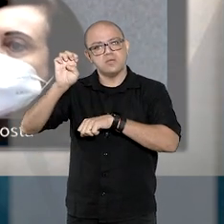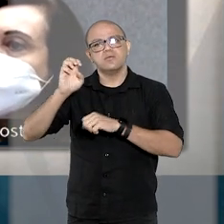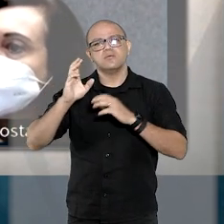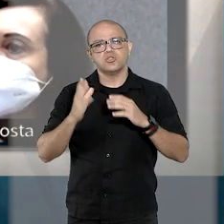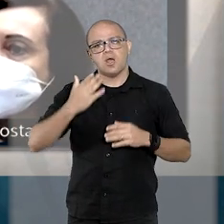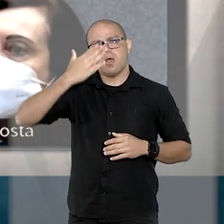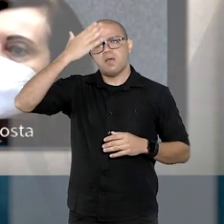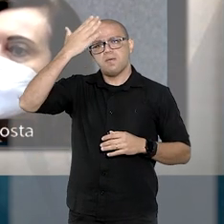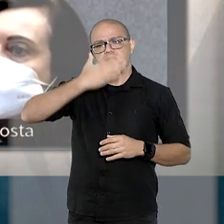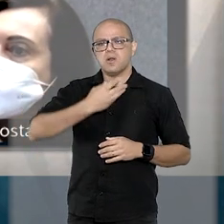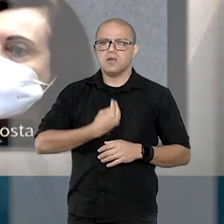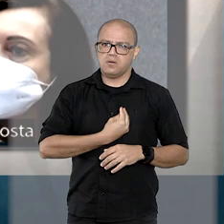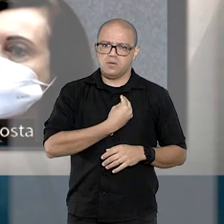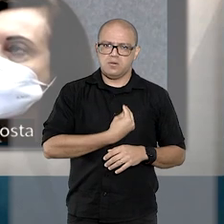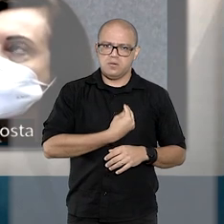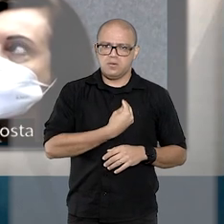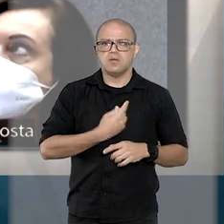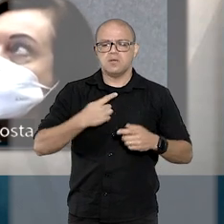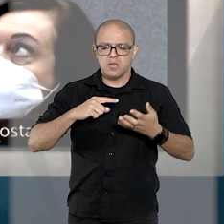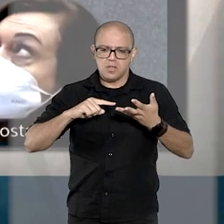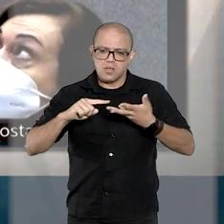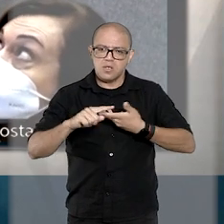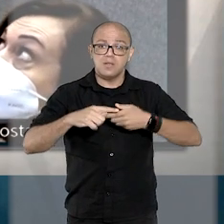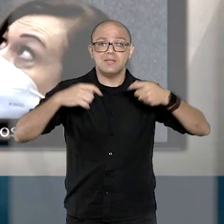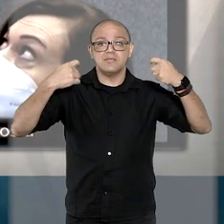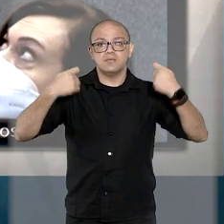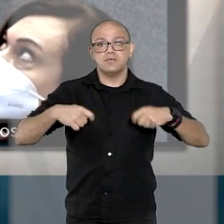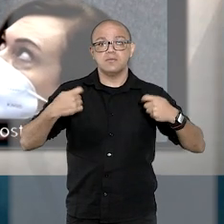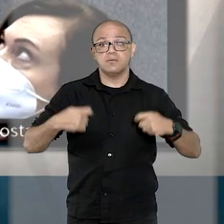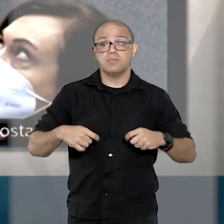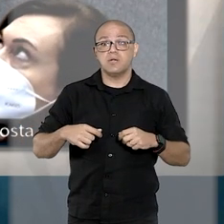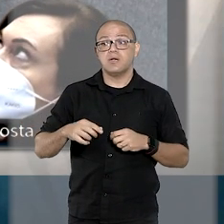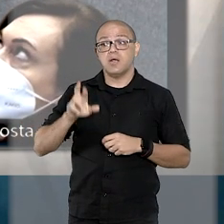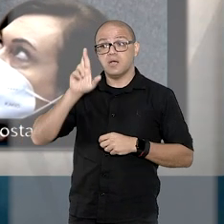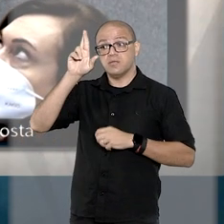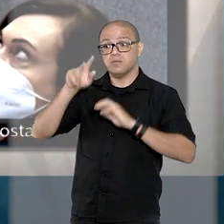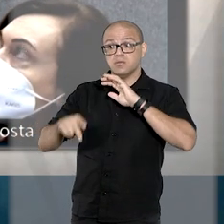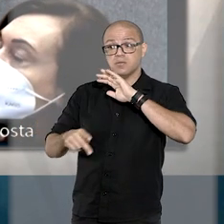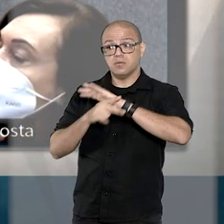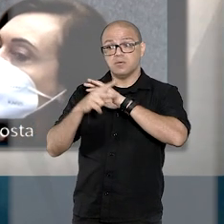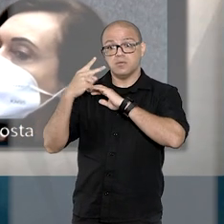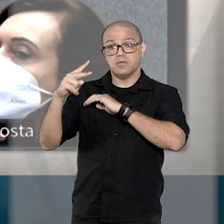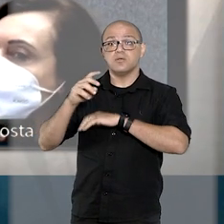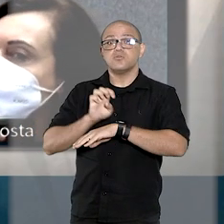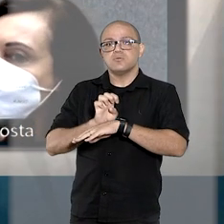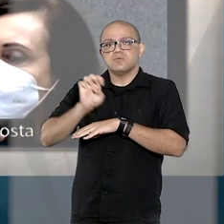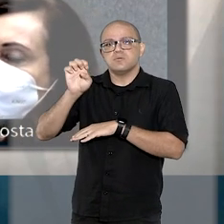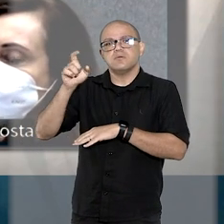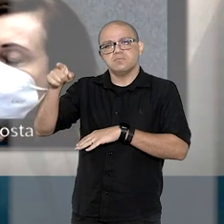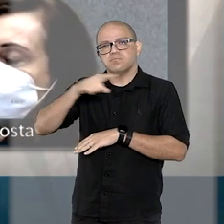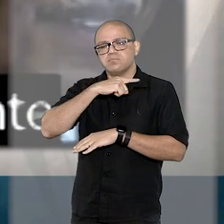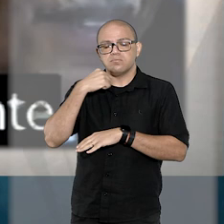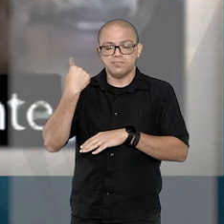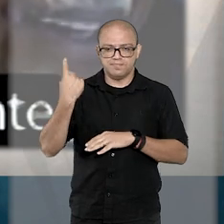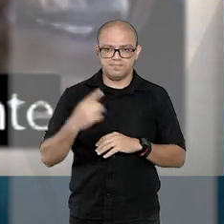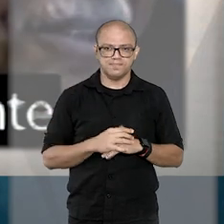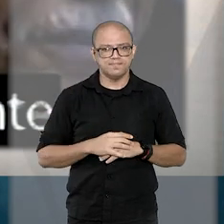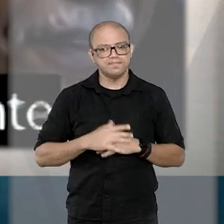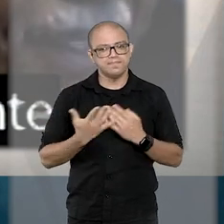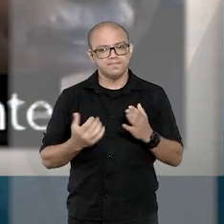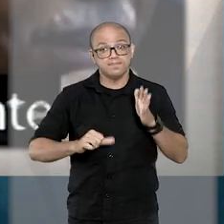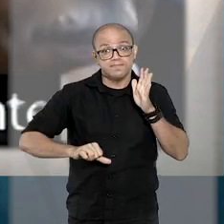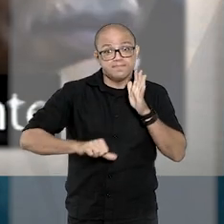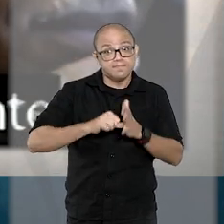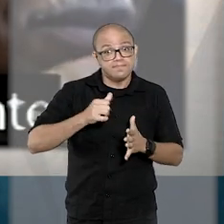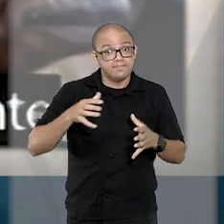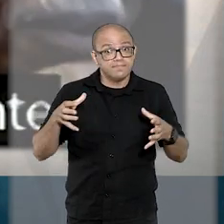comprovar a existência dos requisitos necessários para a responsabilização do Estado pelo evento morte. Assim, a primeira